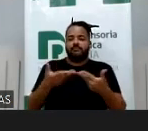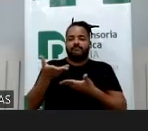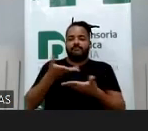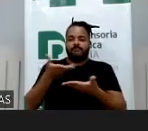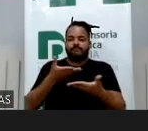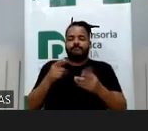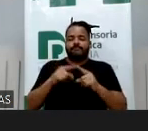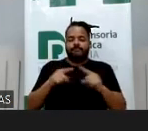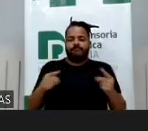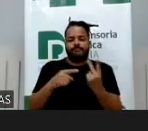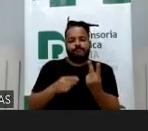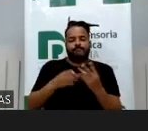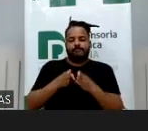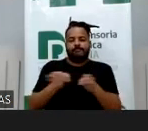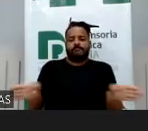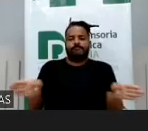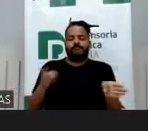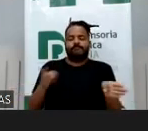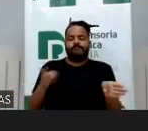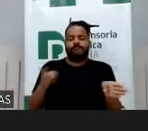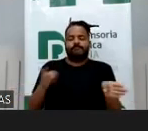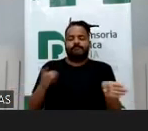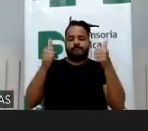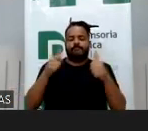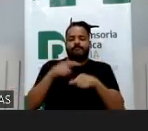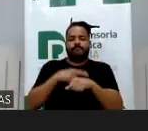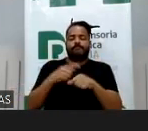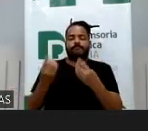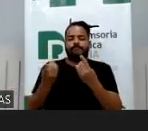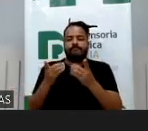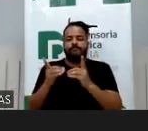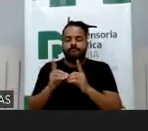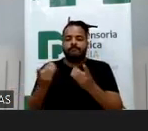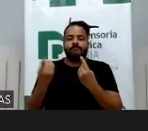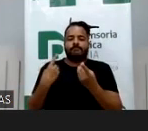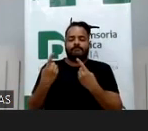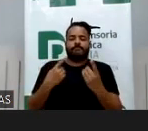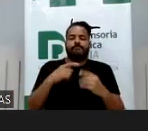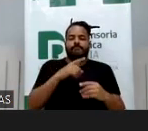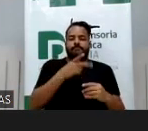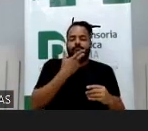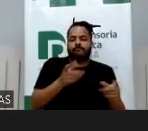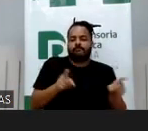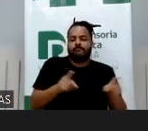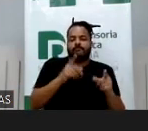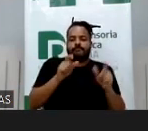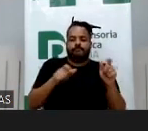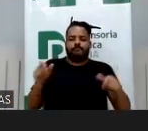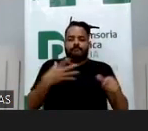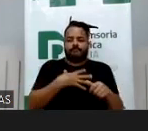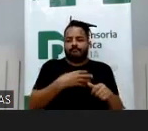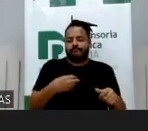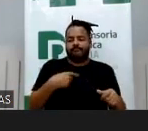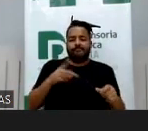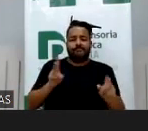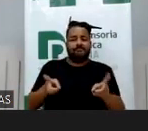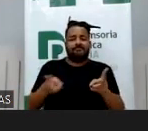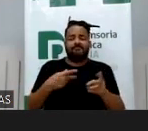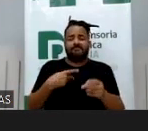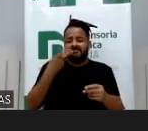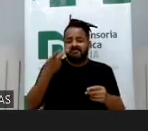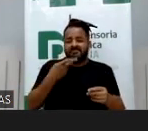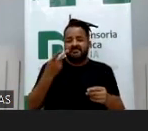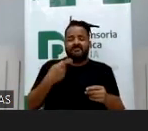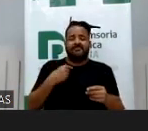né, mas dos dois, da melhora do diálogo, né, da construção de uma relação minimamente civilizada em torno daquele filho, eu atuo nesse sentido o tempo inteiro, e